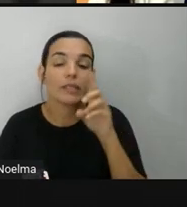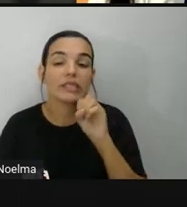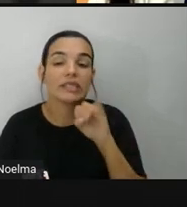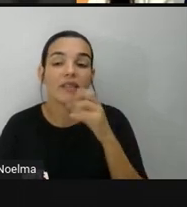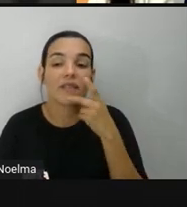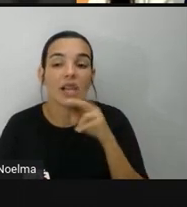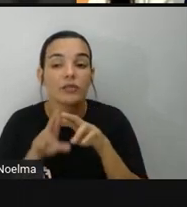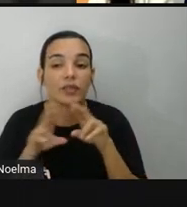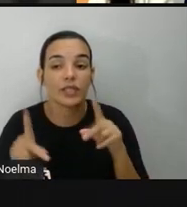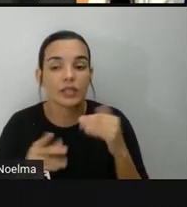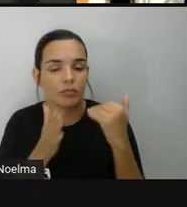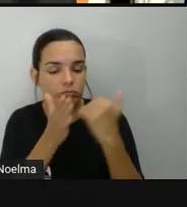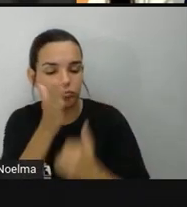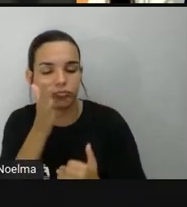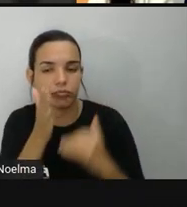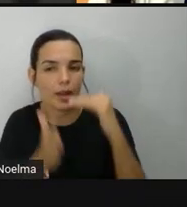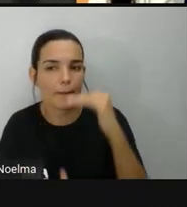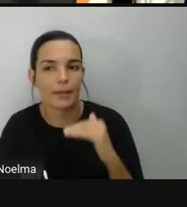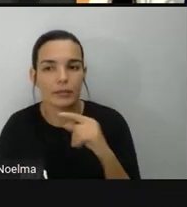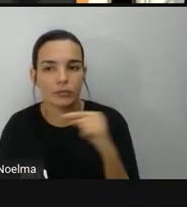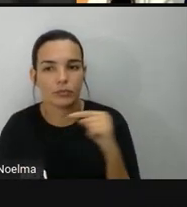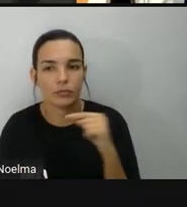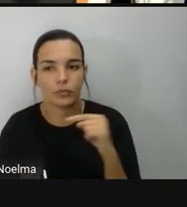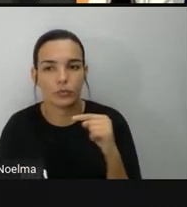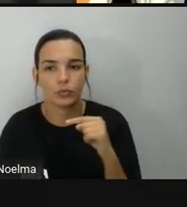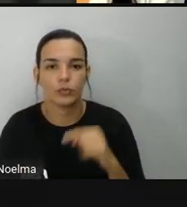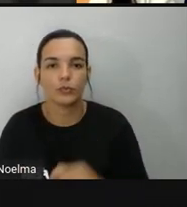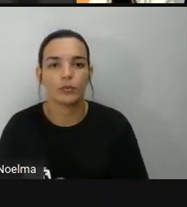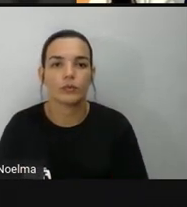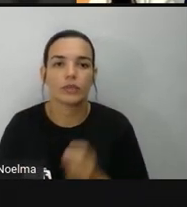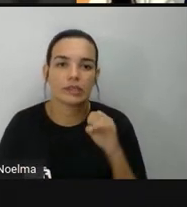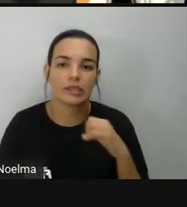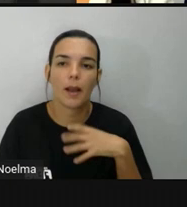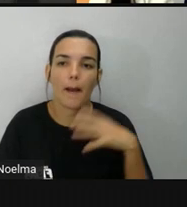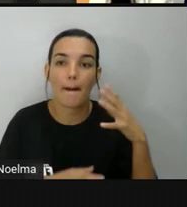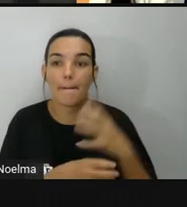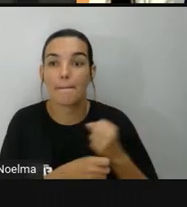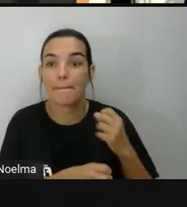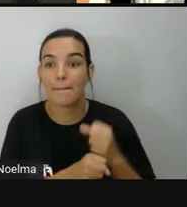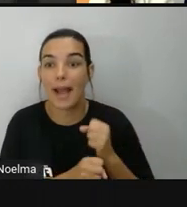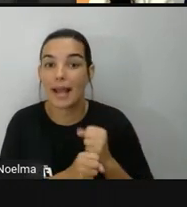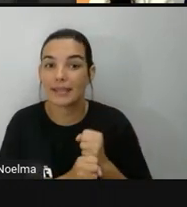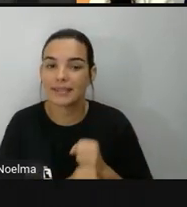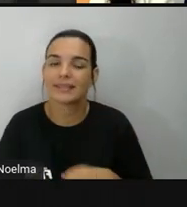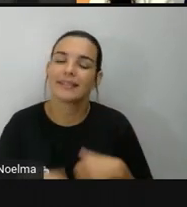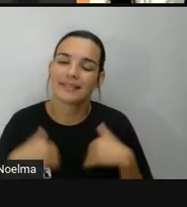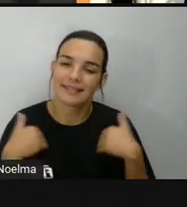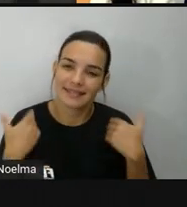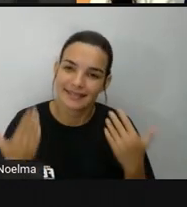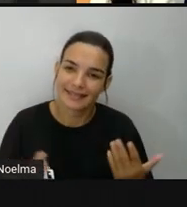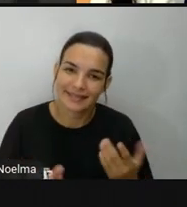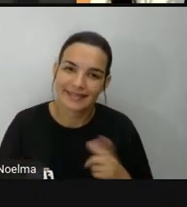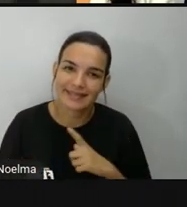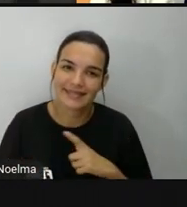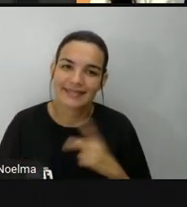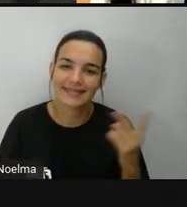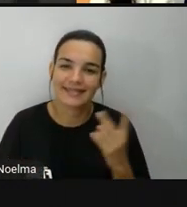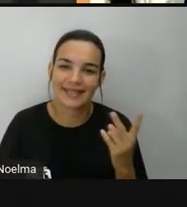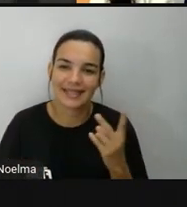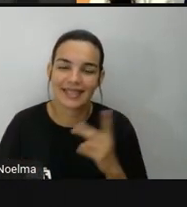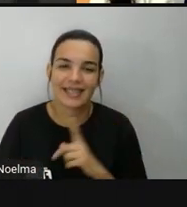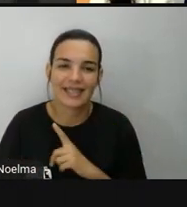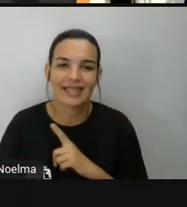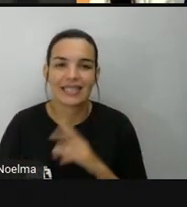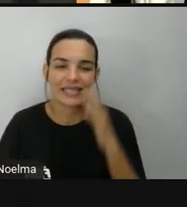subtração, viu, gente? E quando a gente quer saber a distância, somando aí duas distâncias,